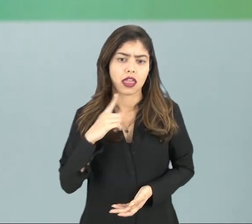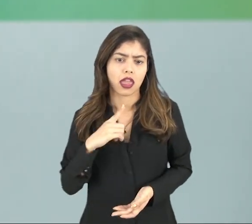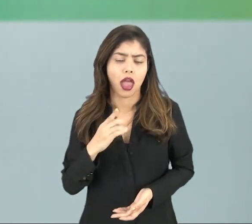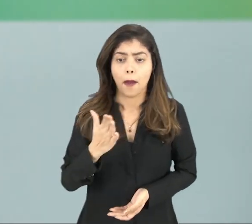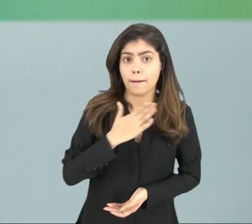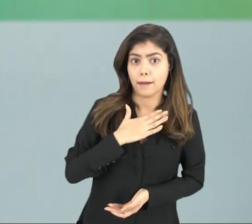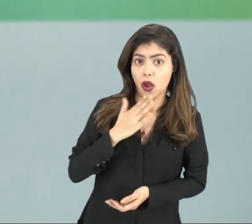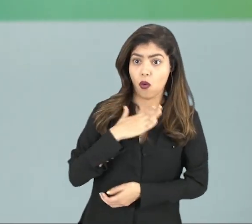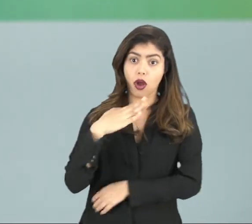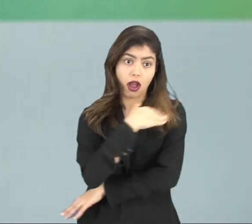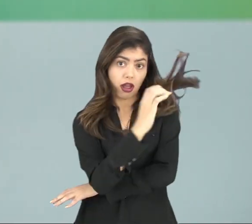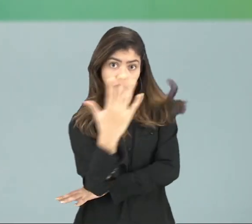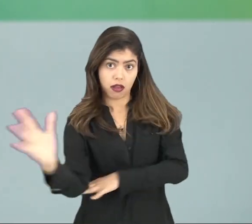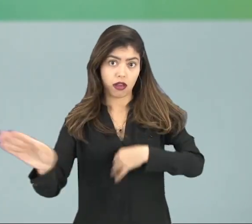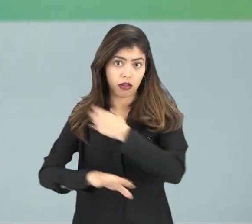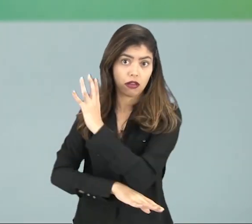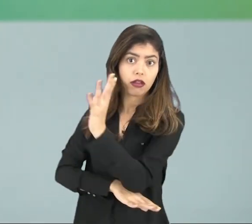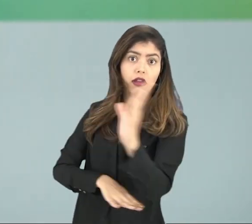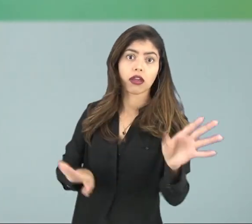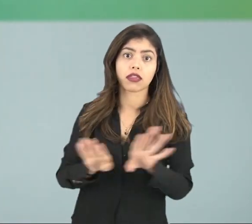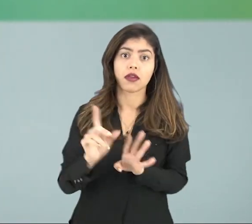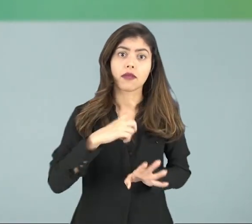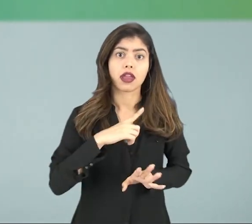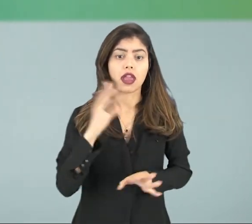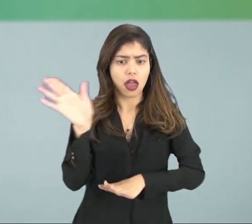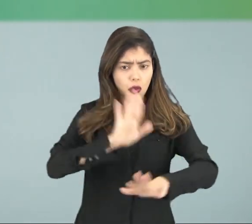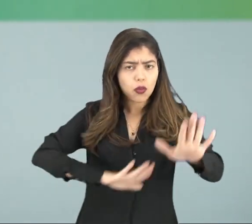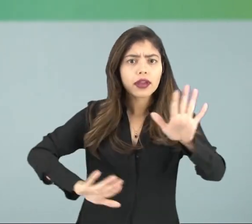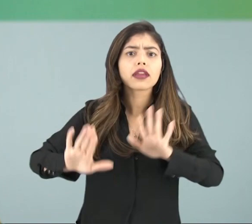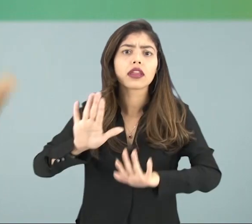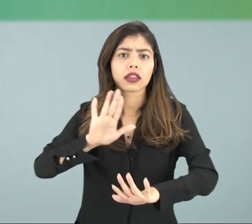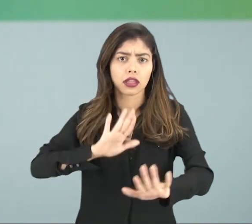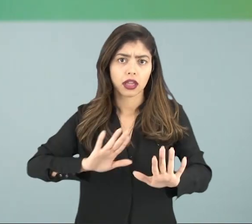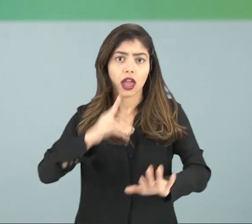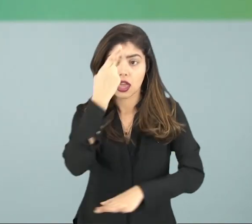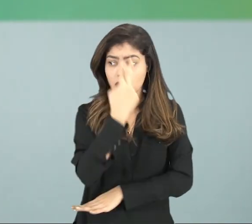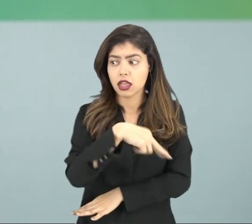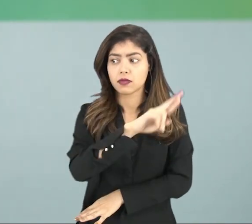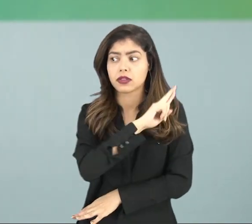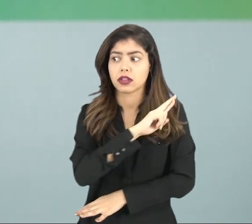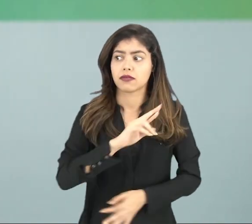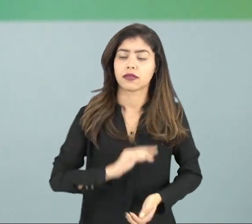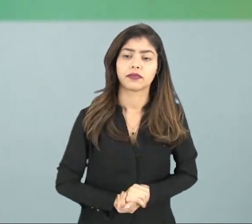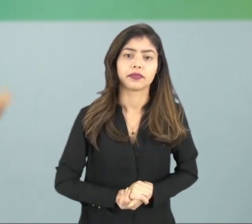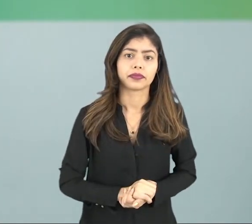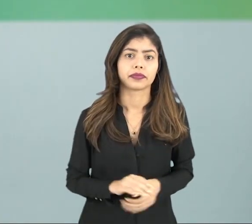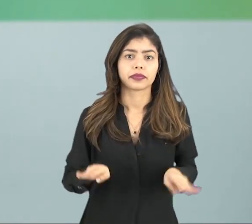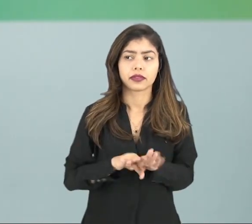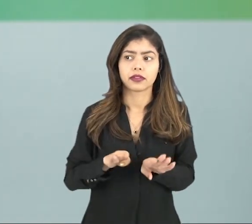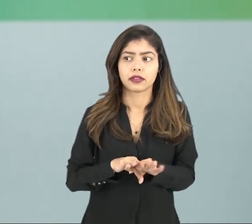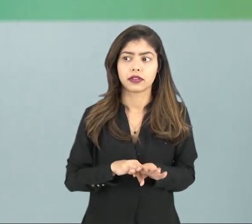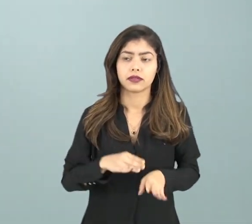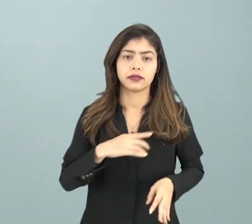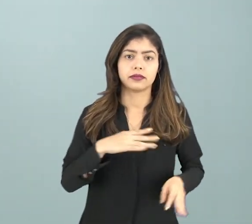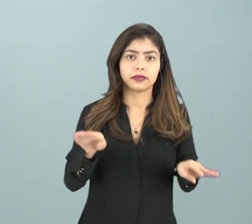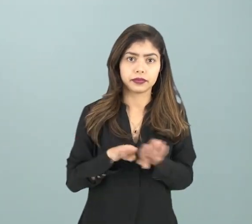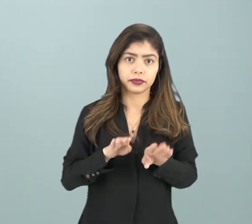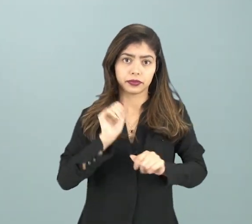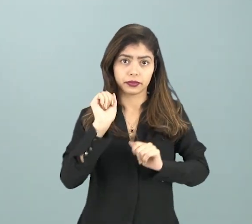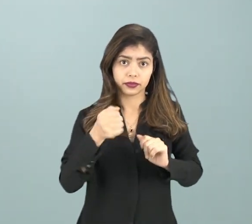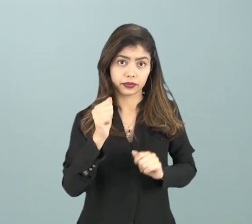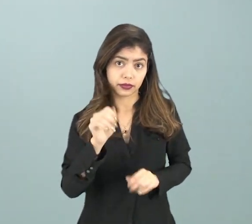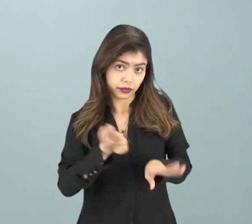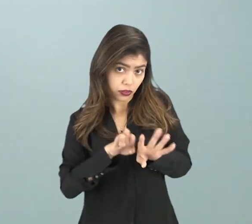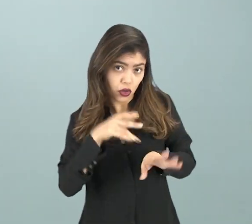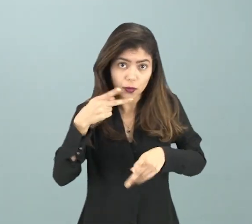com o meio ambiente de uma maneira racional é agir de uma forma responsável, de uma forma consciente, ou